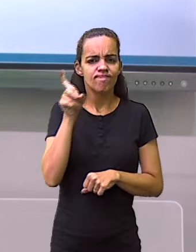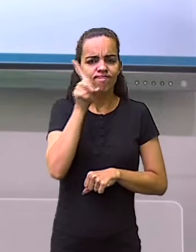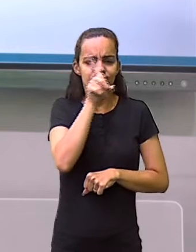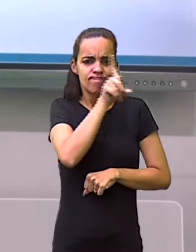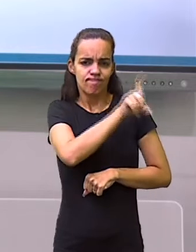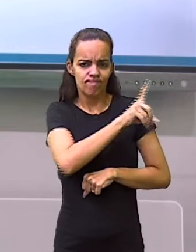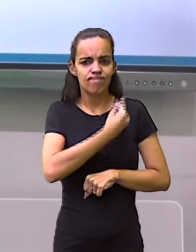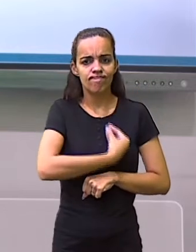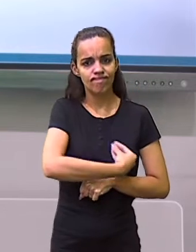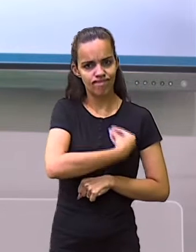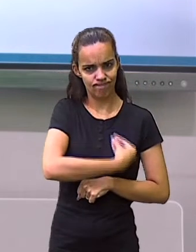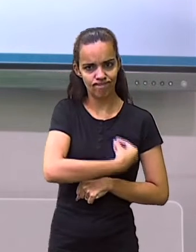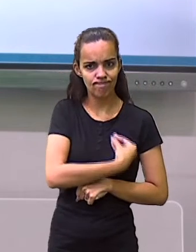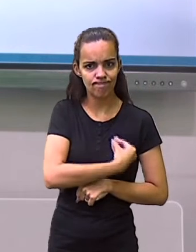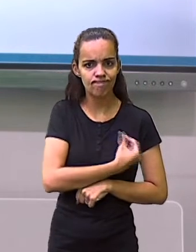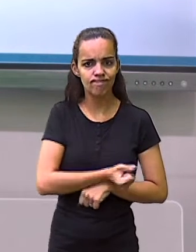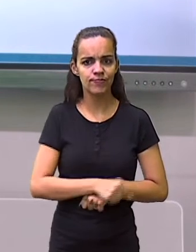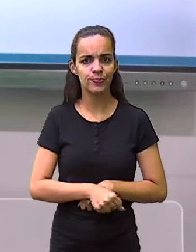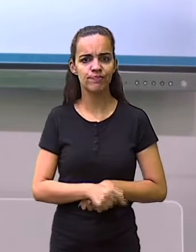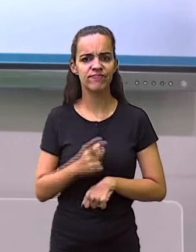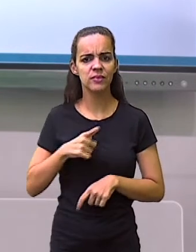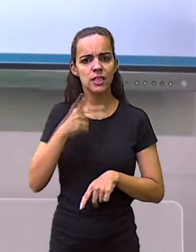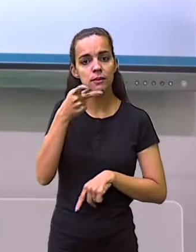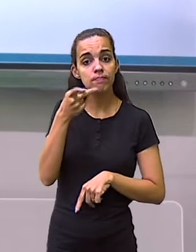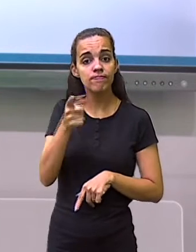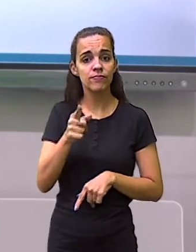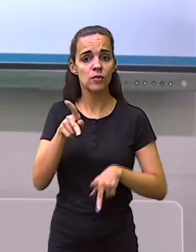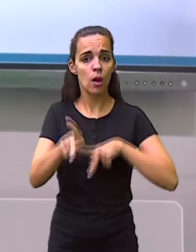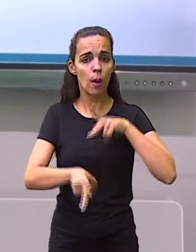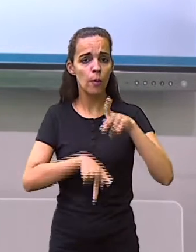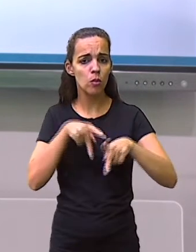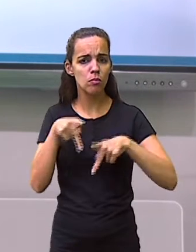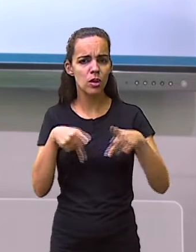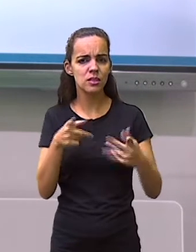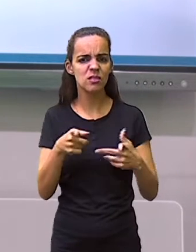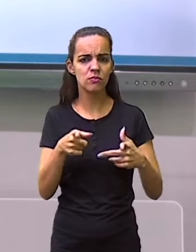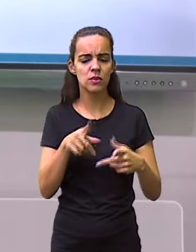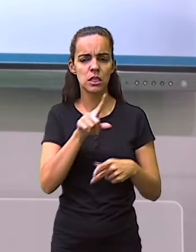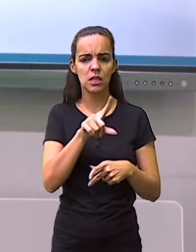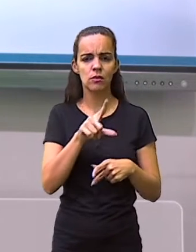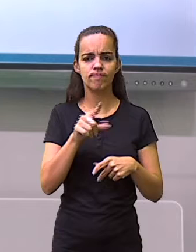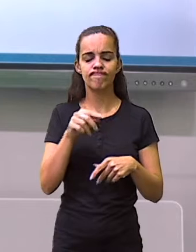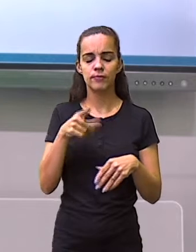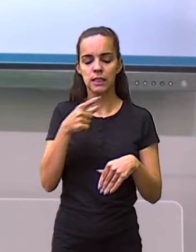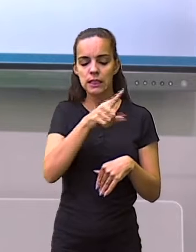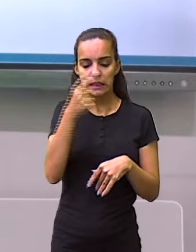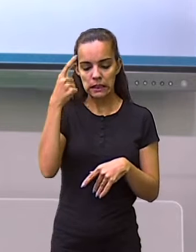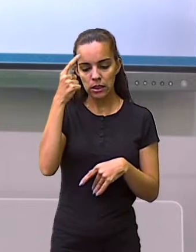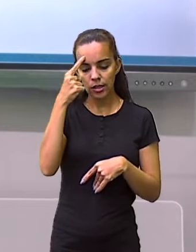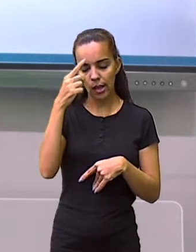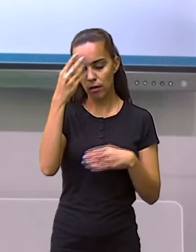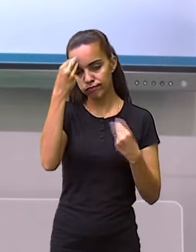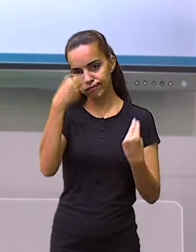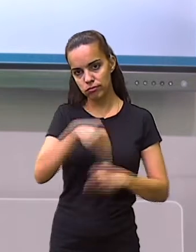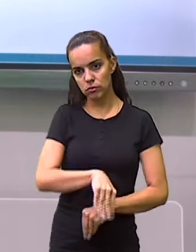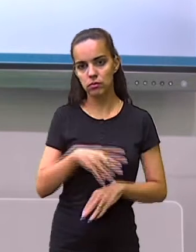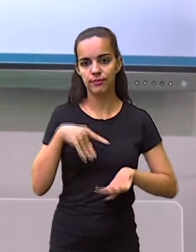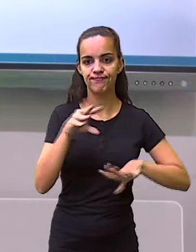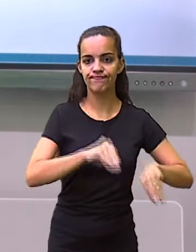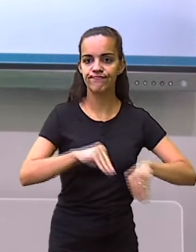pessoas mais difícil, conduzindo, assim, a população a uma decisão de migrar.